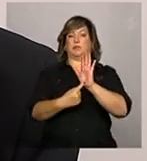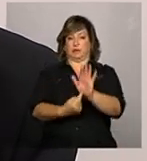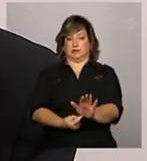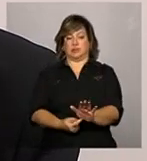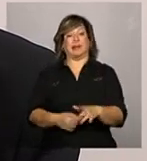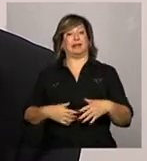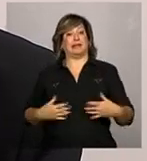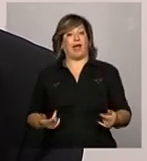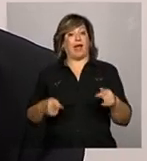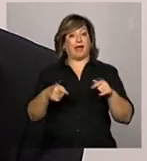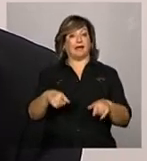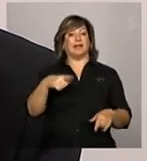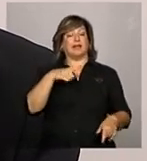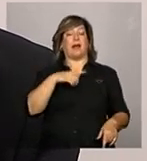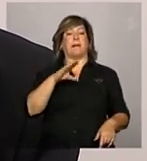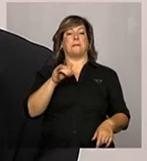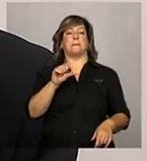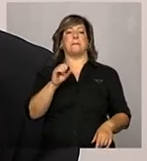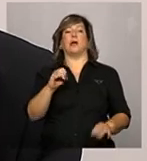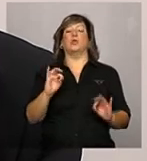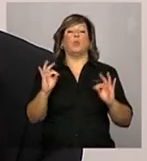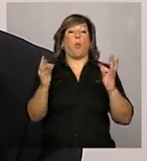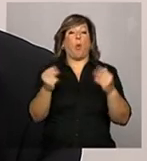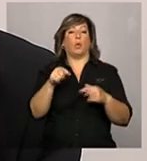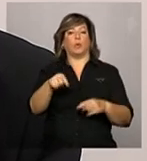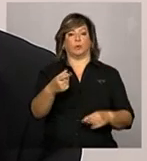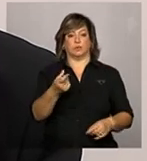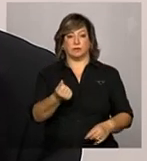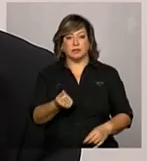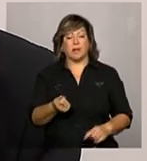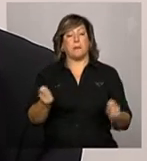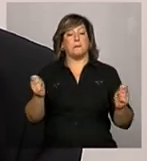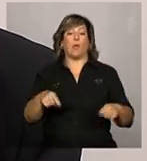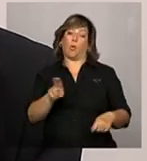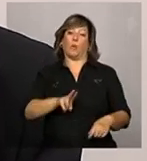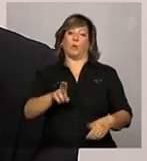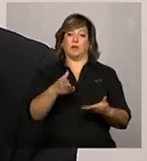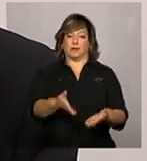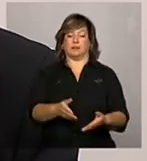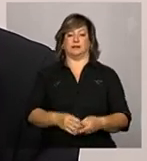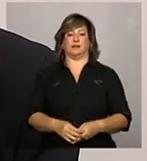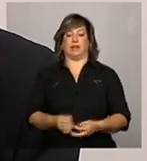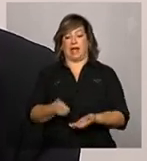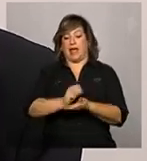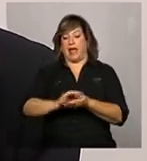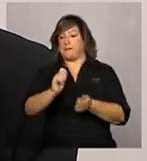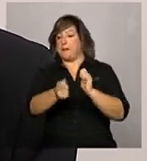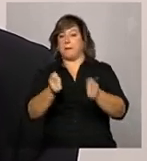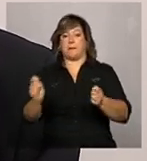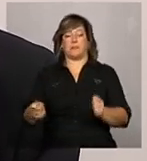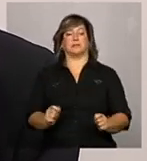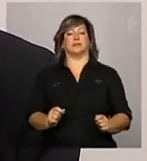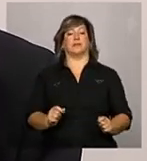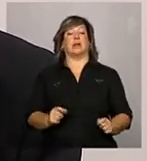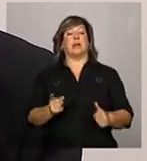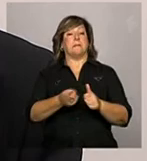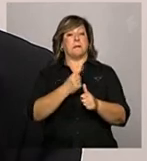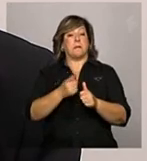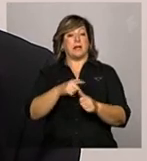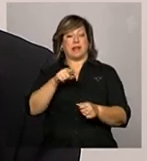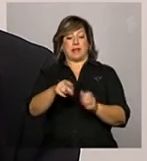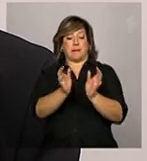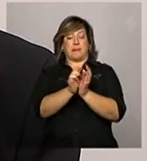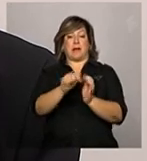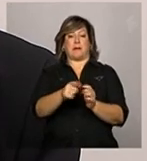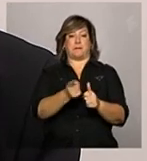ali ele vai ter como base, ou seja, todo aquele recurso em que ele poderia gastar. A única coisa que ele vai declarar nessa primeira parte, nesse primeiro